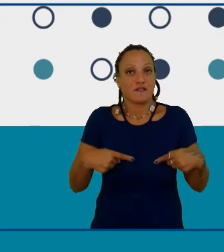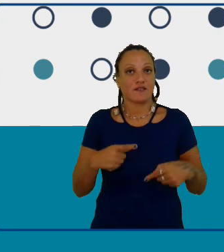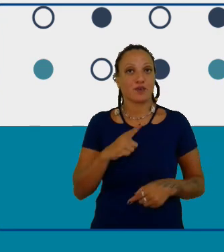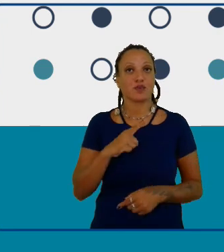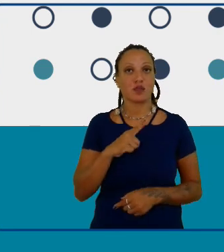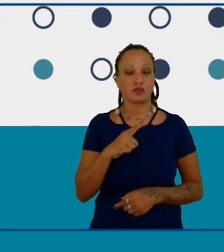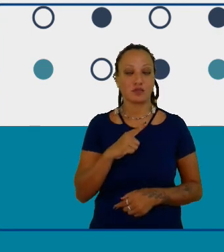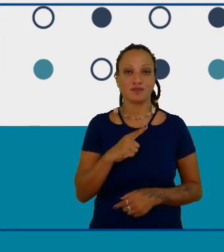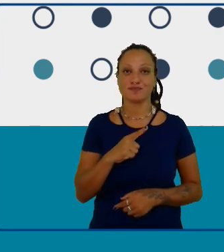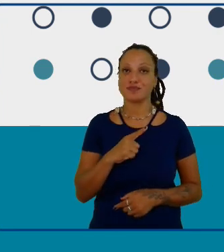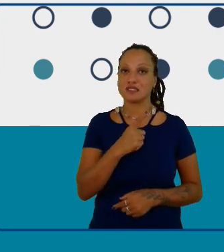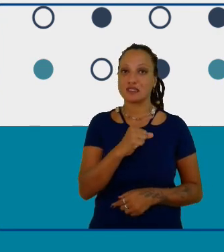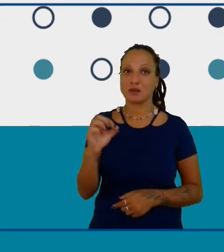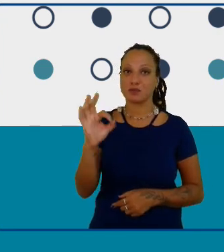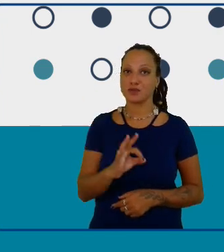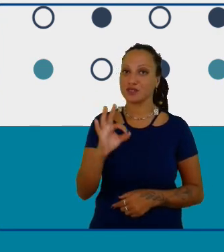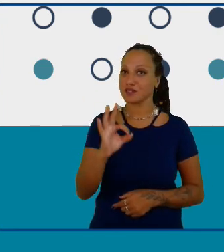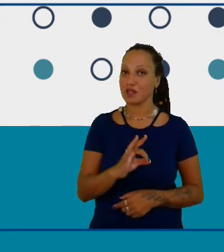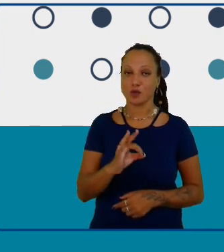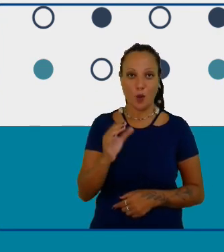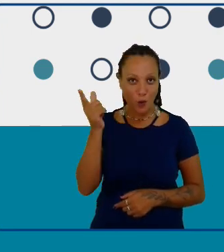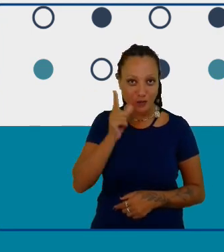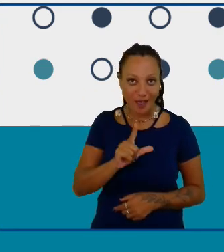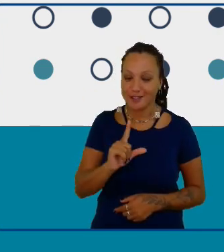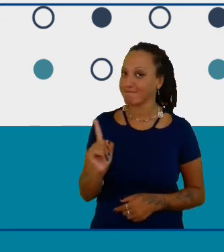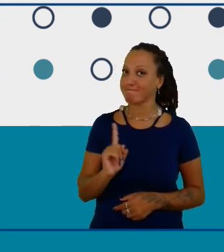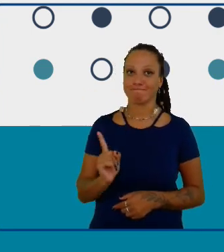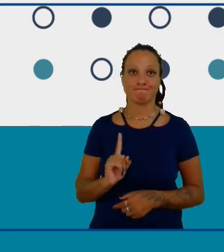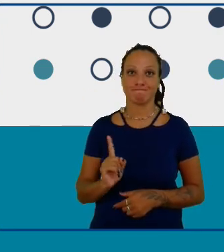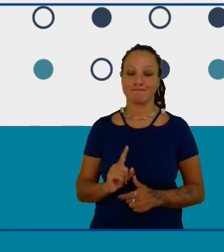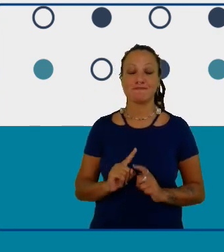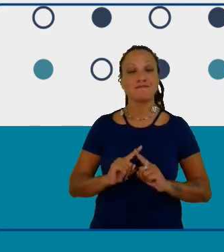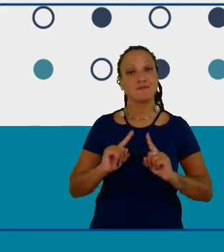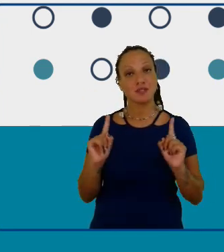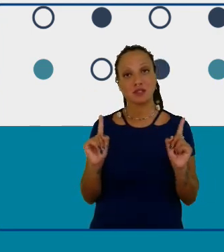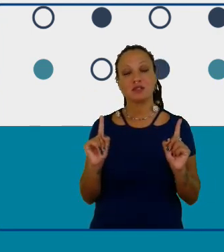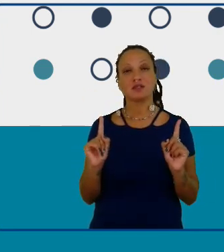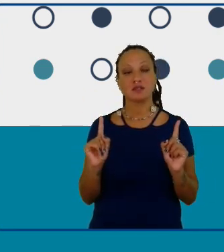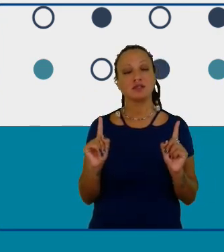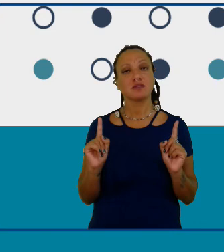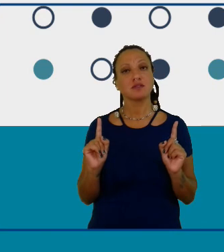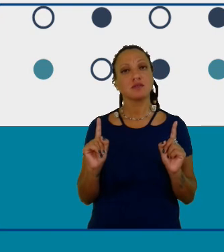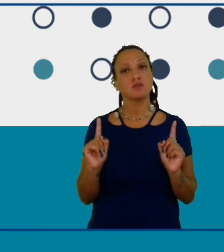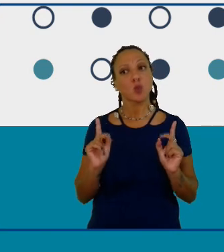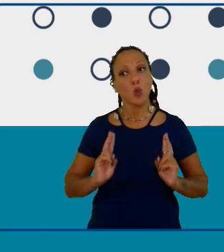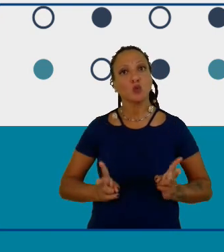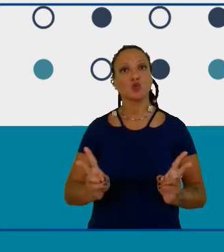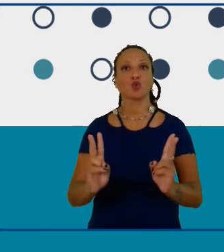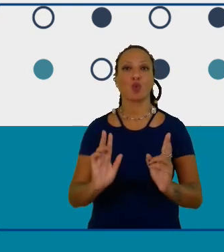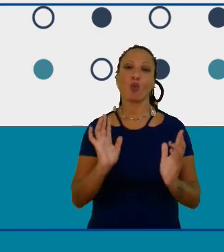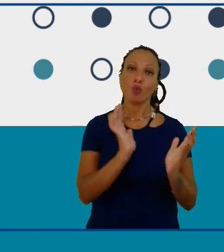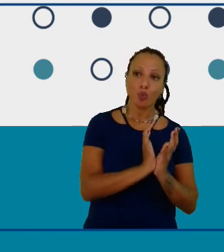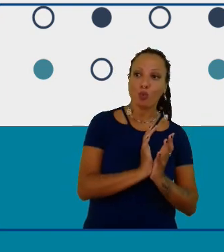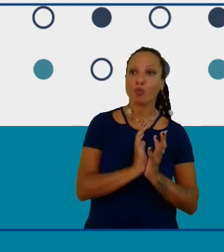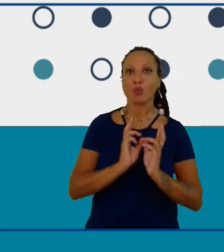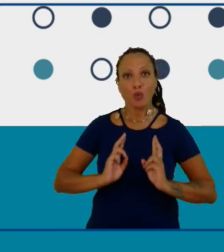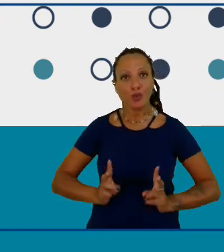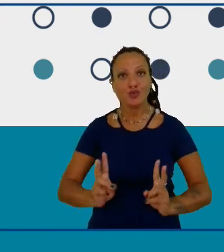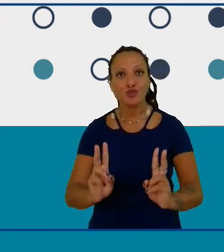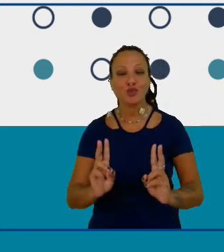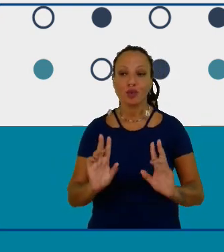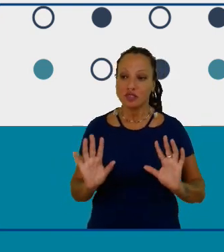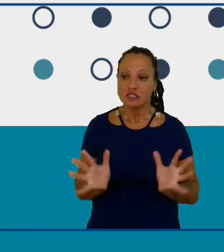% das ações mas a gente conseguiu manter alguma coisinha ali e despertar aquela